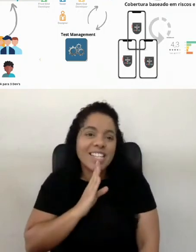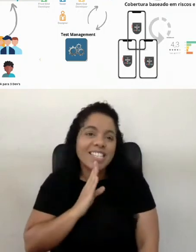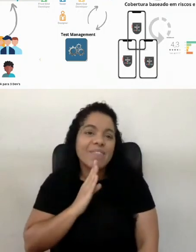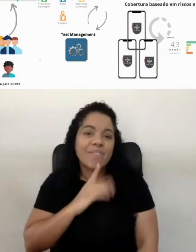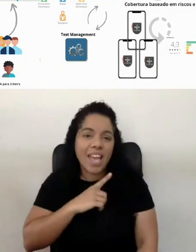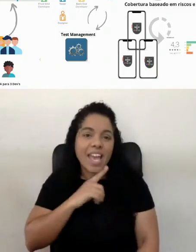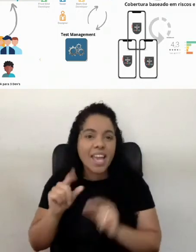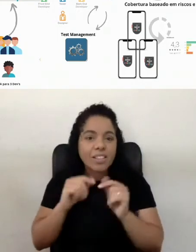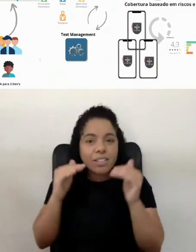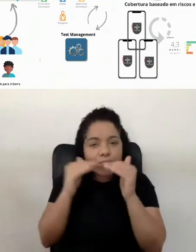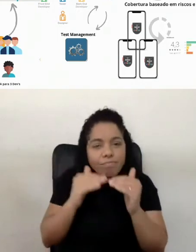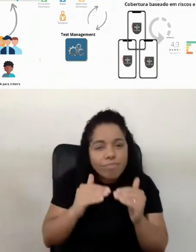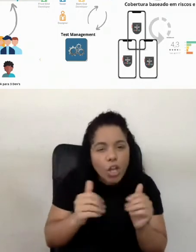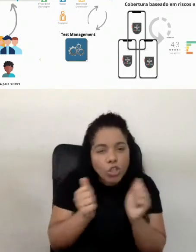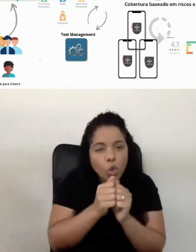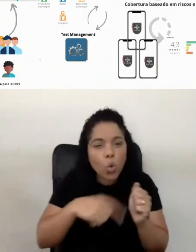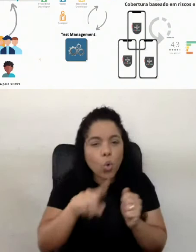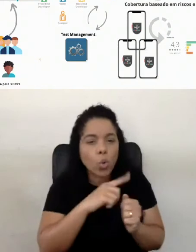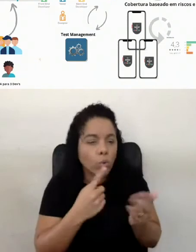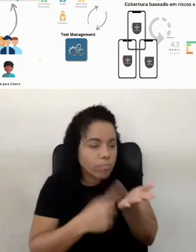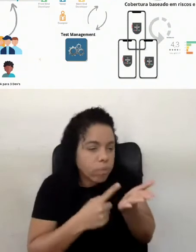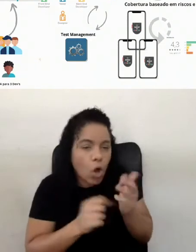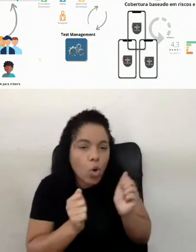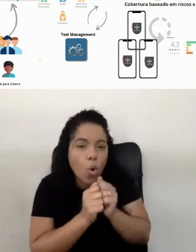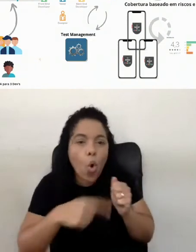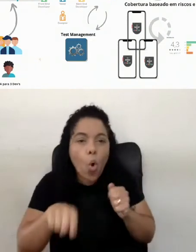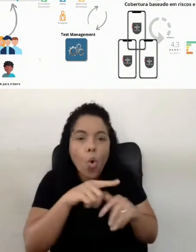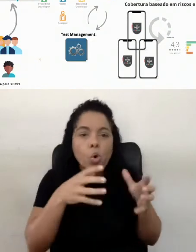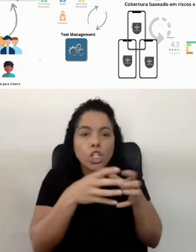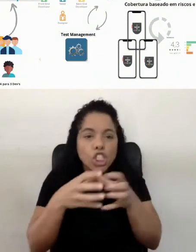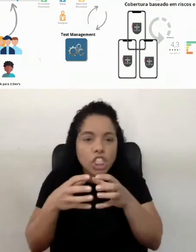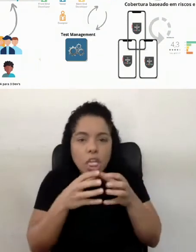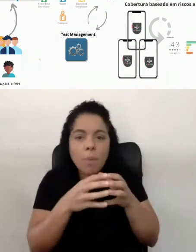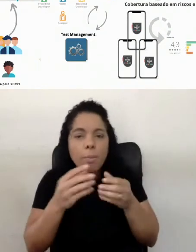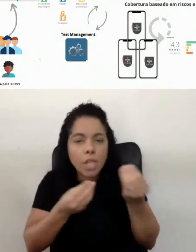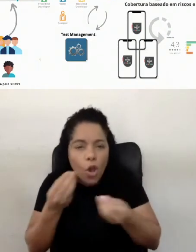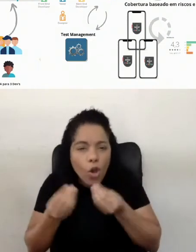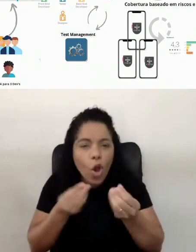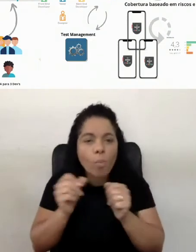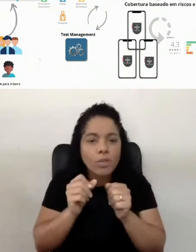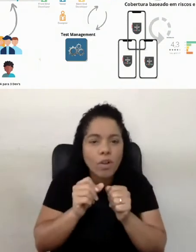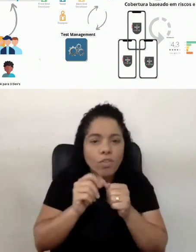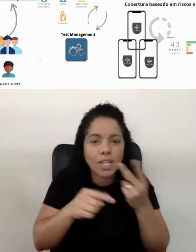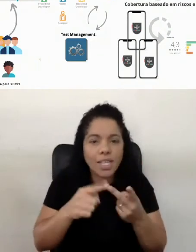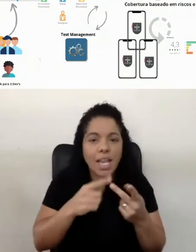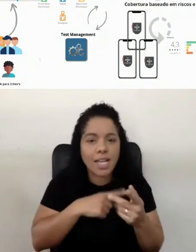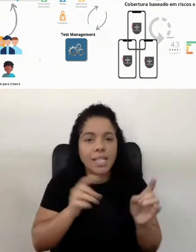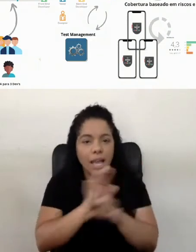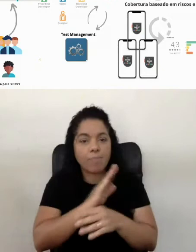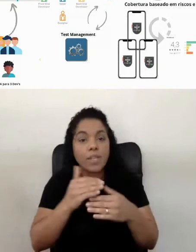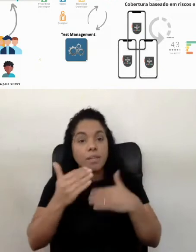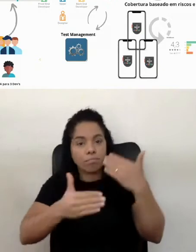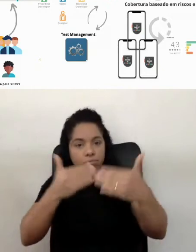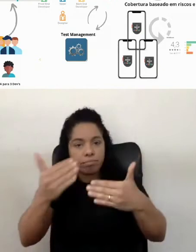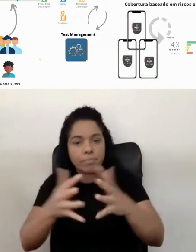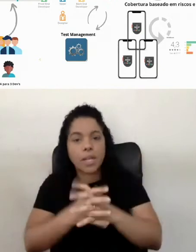aqui, esse alinhamento com os times, puxar isso, né? Puxar essa questão do alinhamento do DOD e do DOD, tá? E com